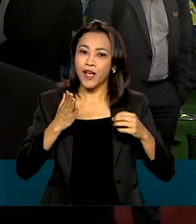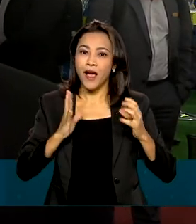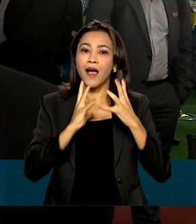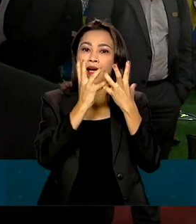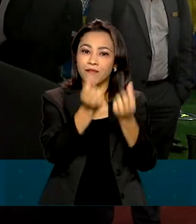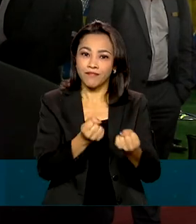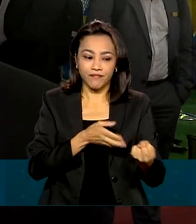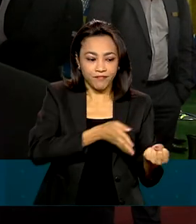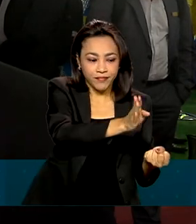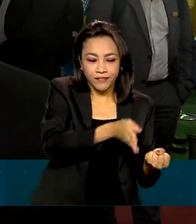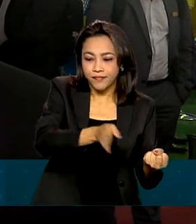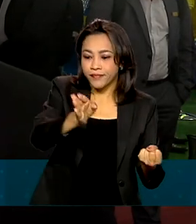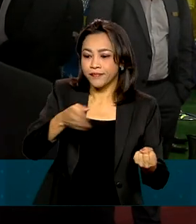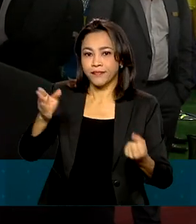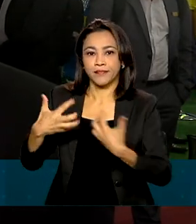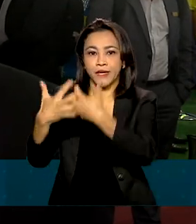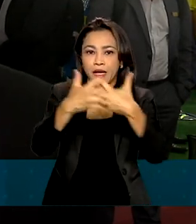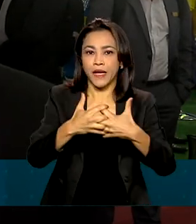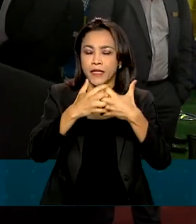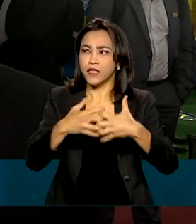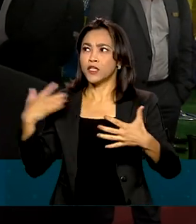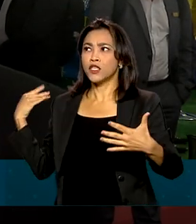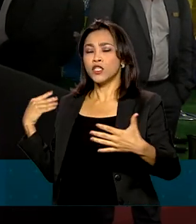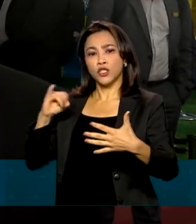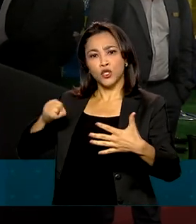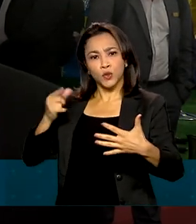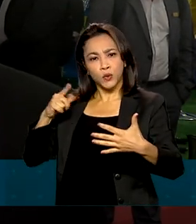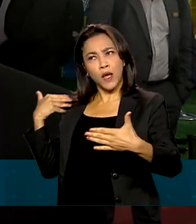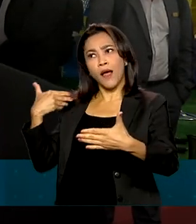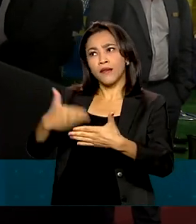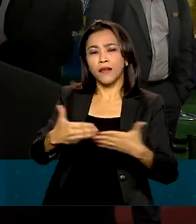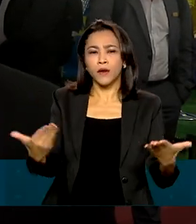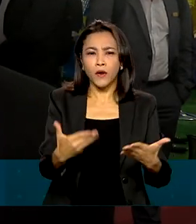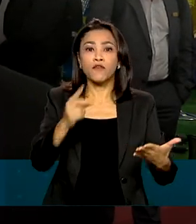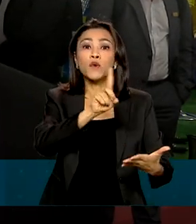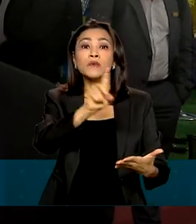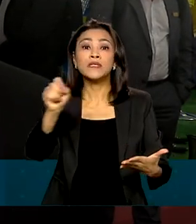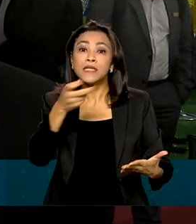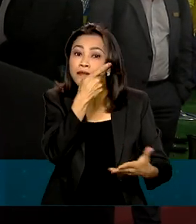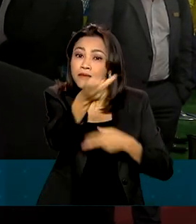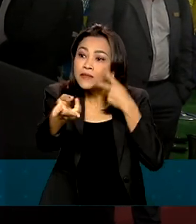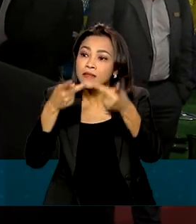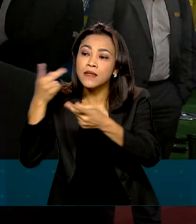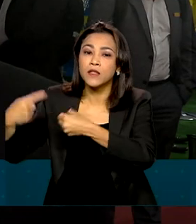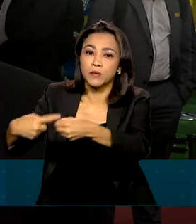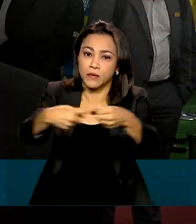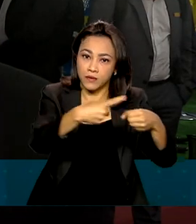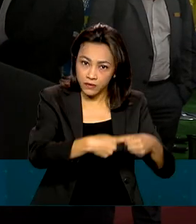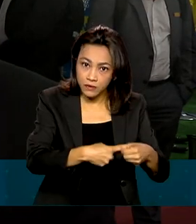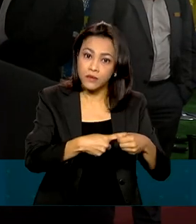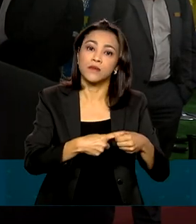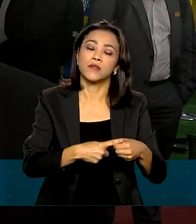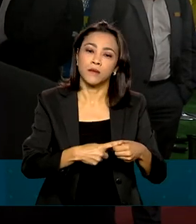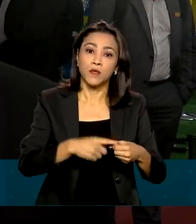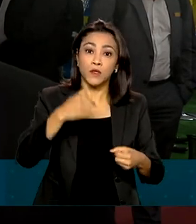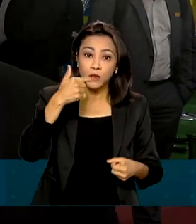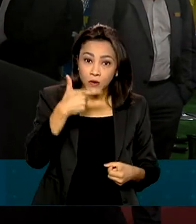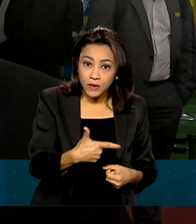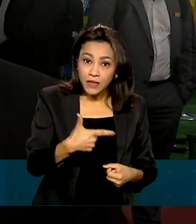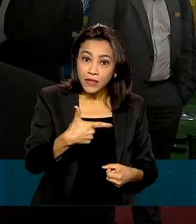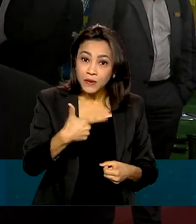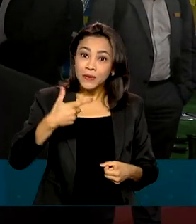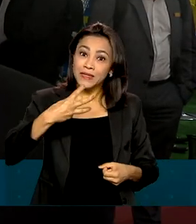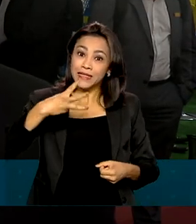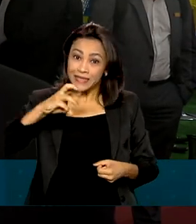De junho para cá, na Nova Safra, foram 100 municípios visitados, com 230 impactados.